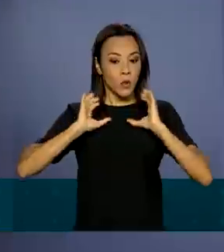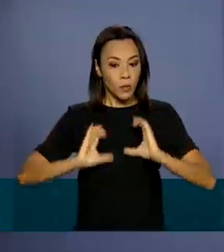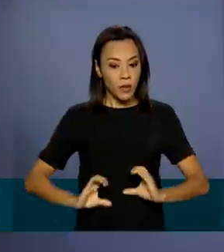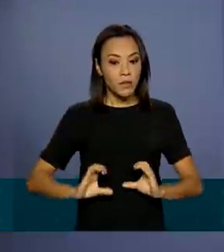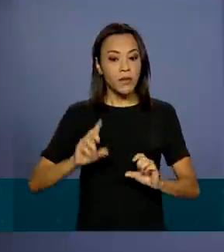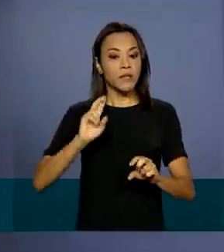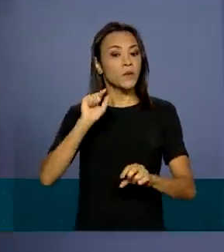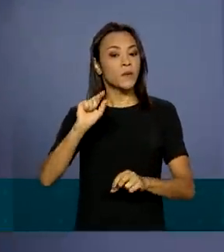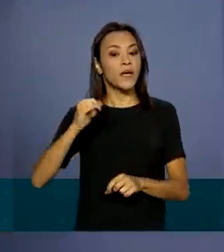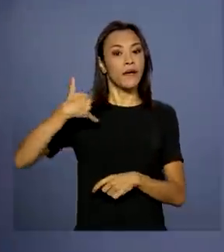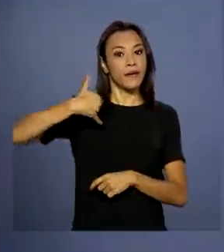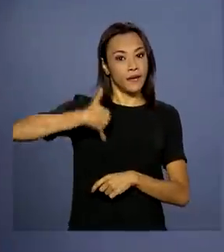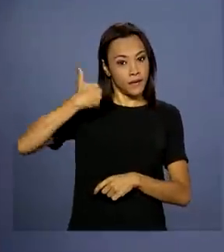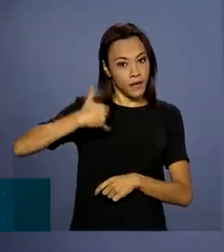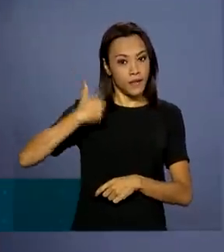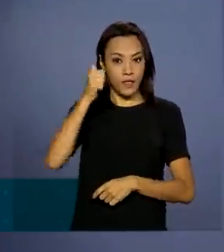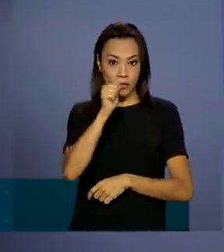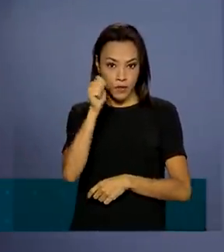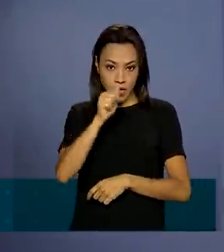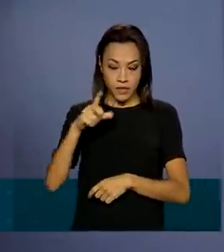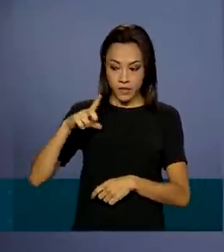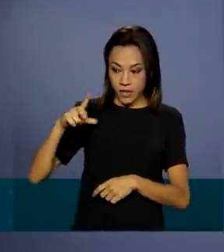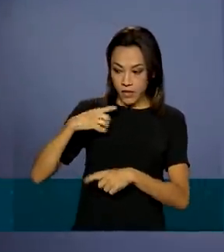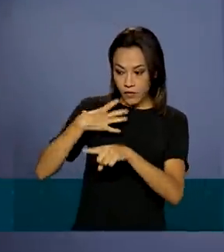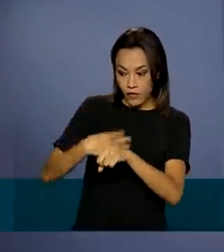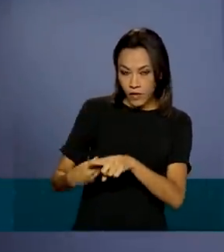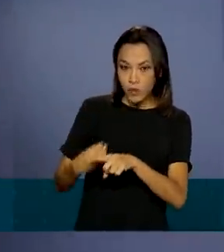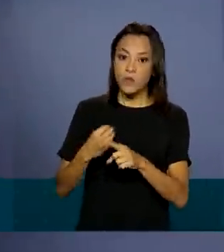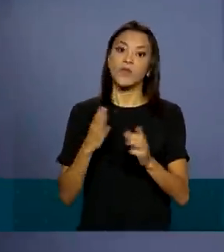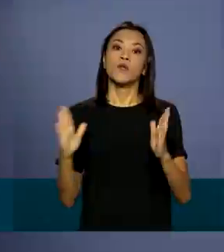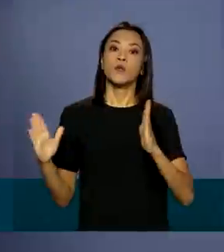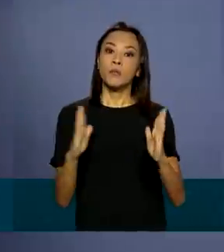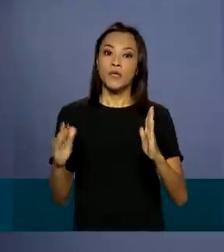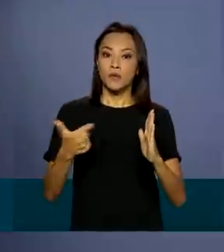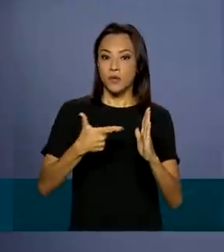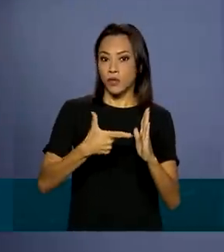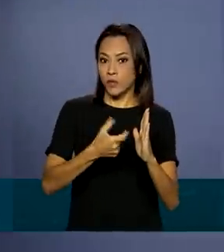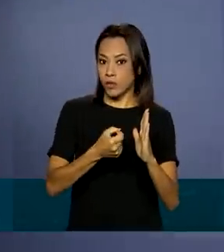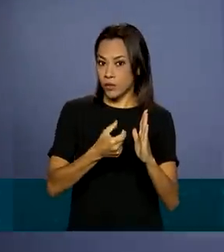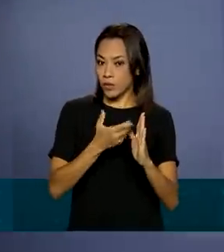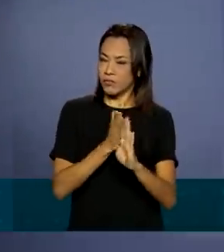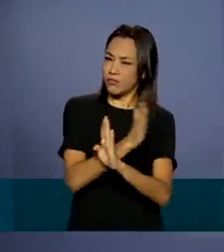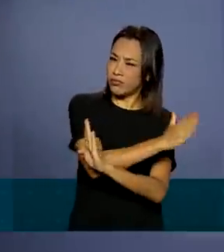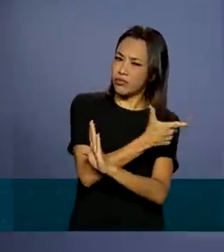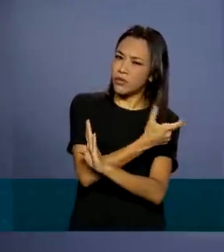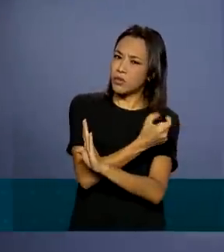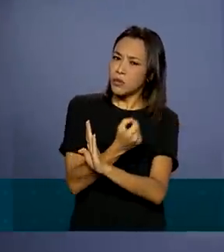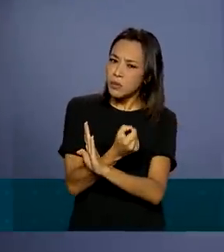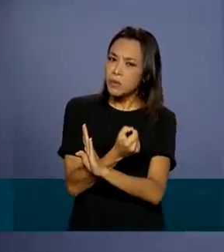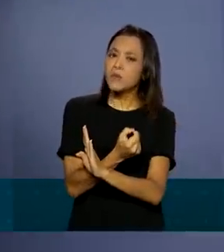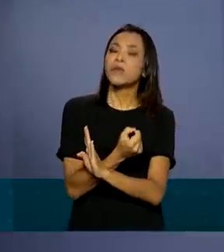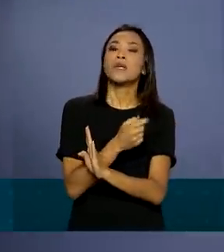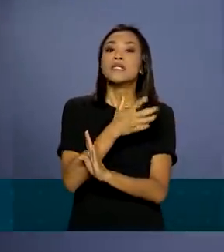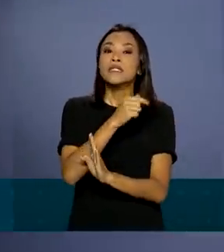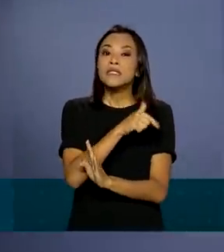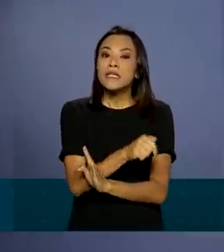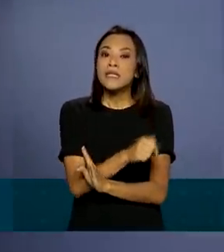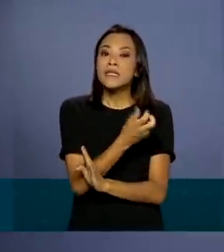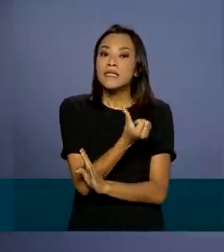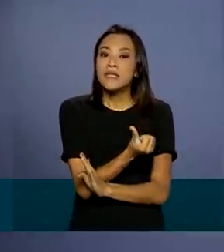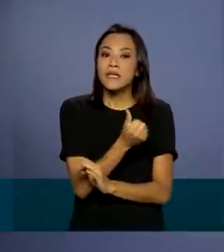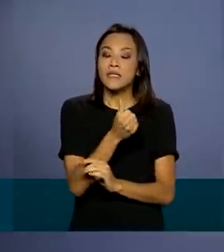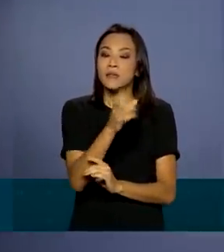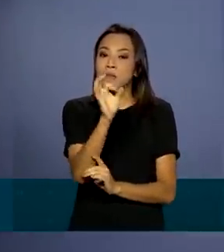idade em que as mulheres têm filhos. No ano 2000, 76% das mulheres que tiveram filhos